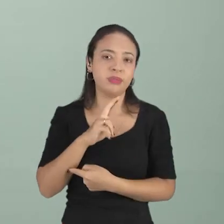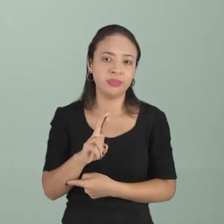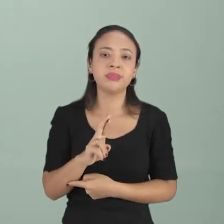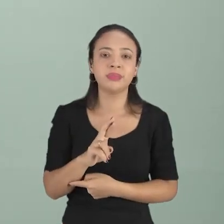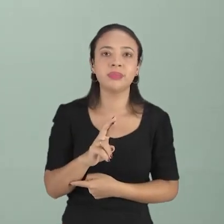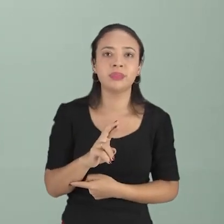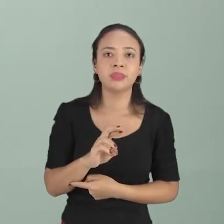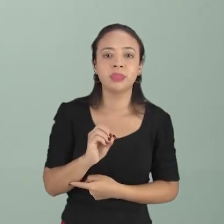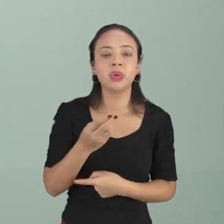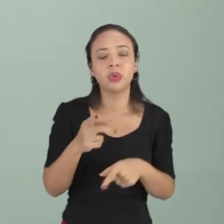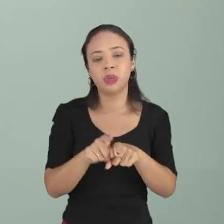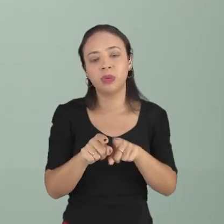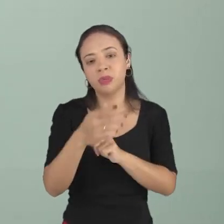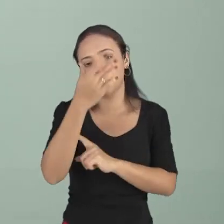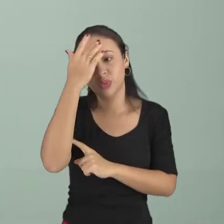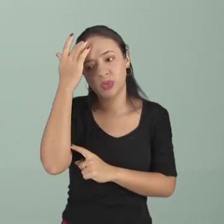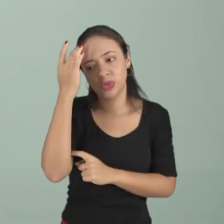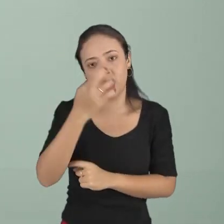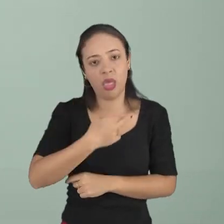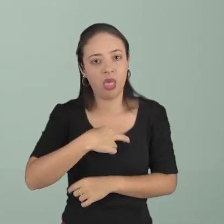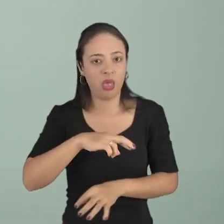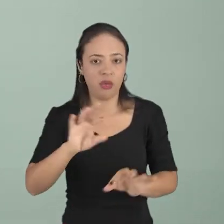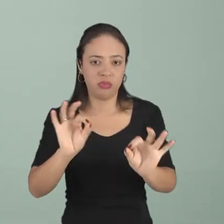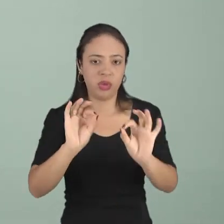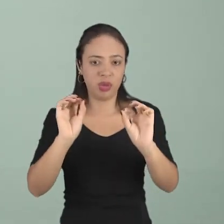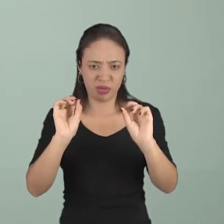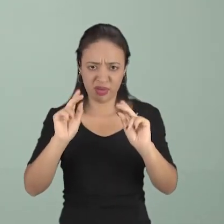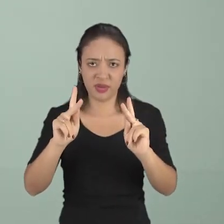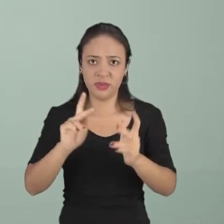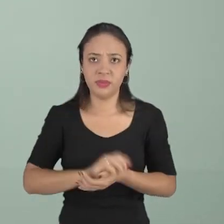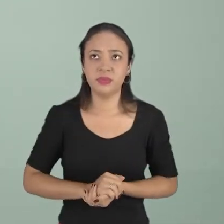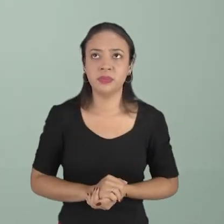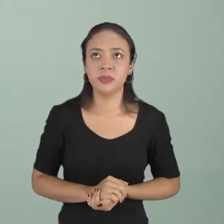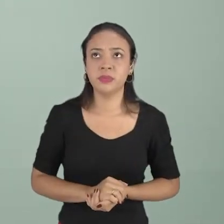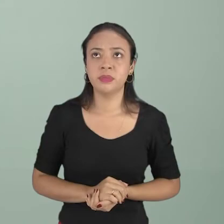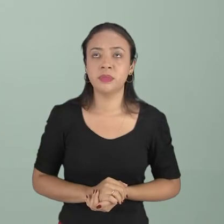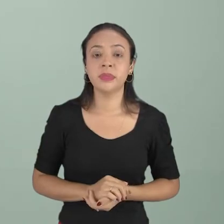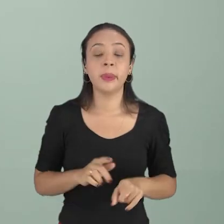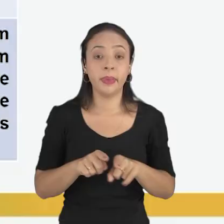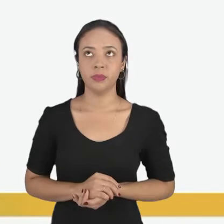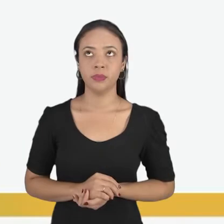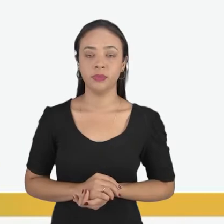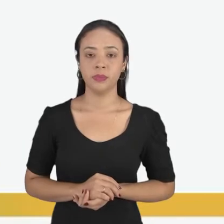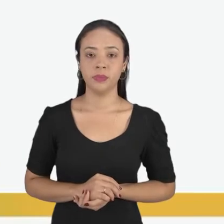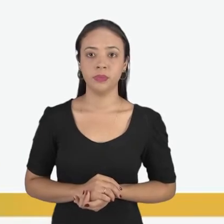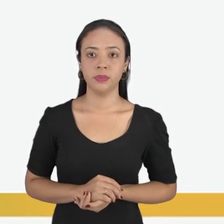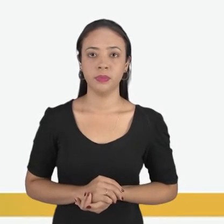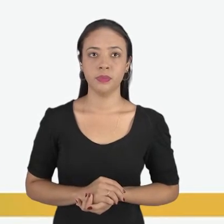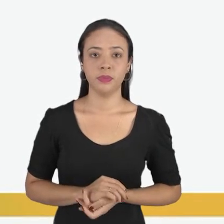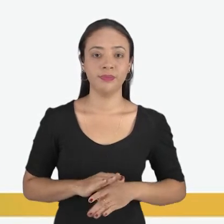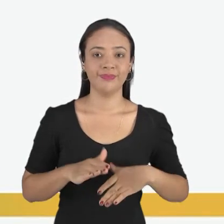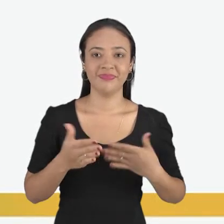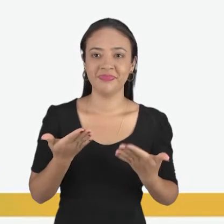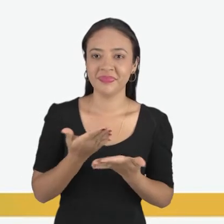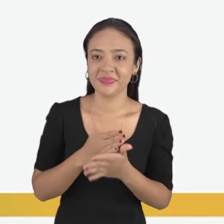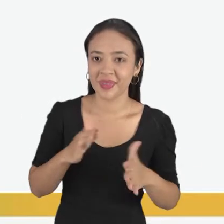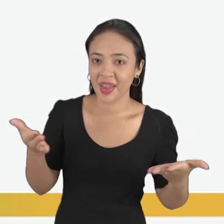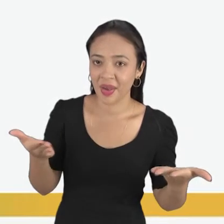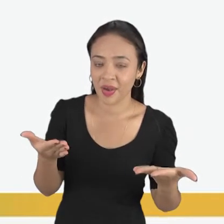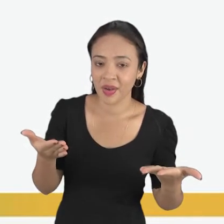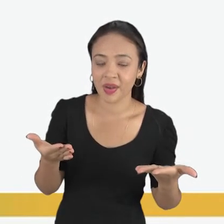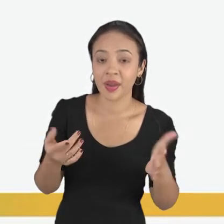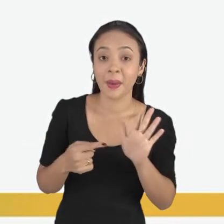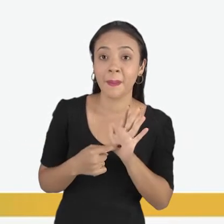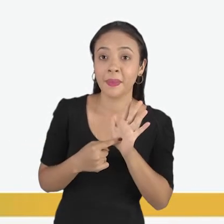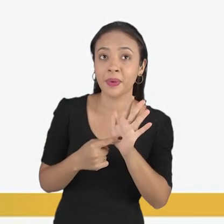da parte de pessoas que não têm religião. Ok? Há os exercícios para você fazer. E para terminar, a gente quer ver